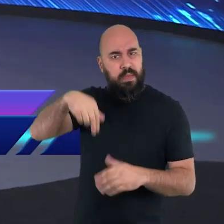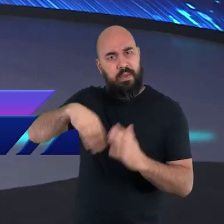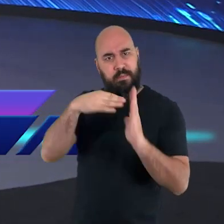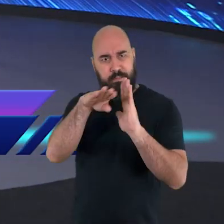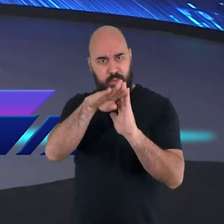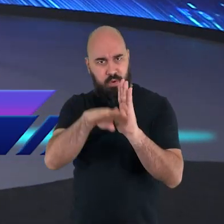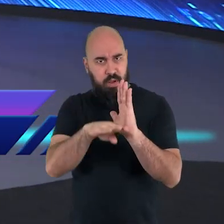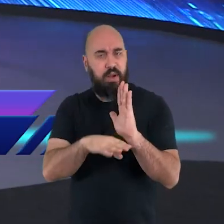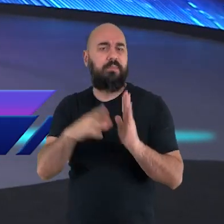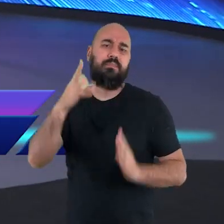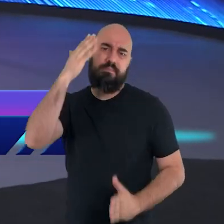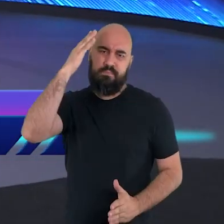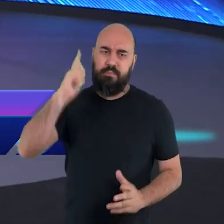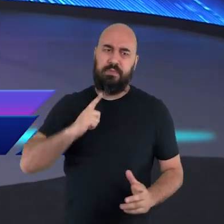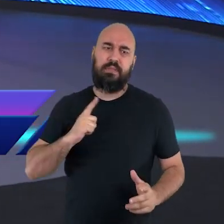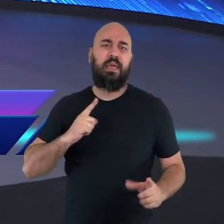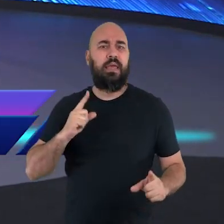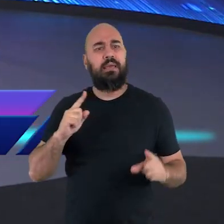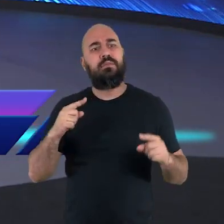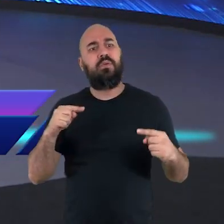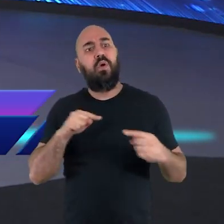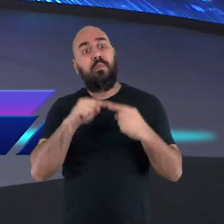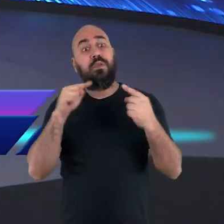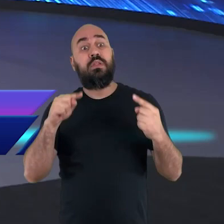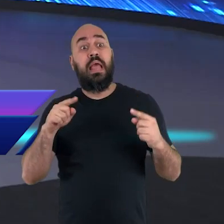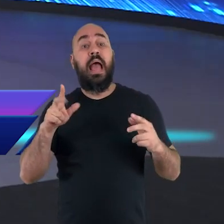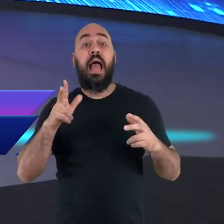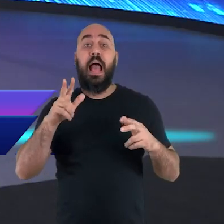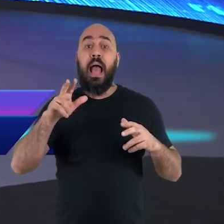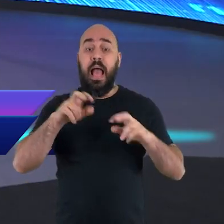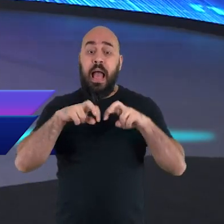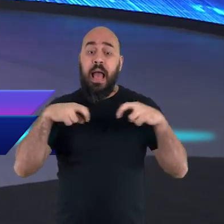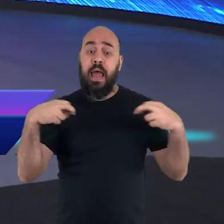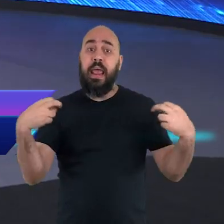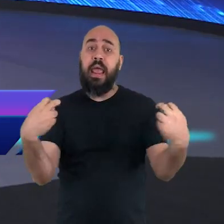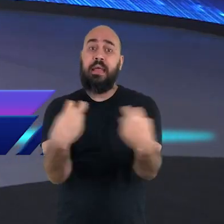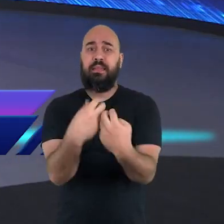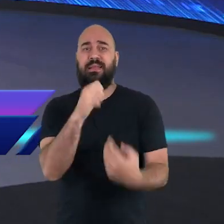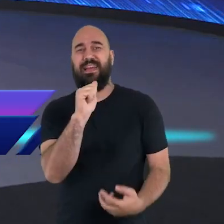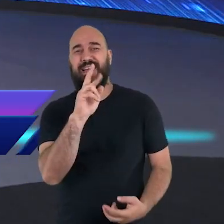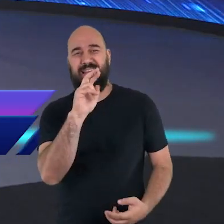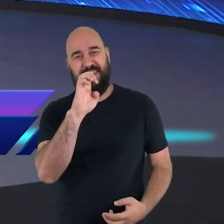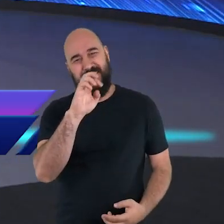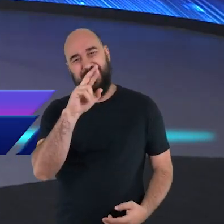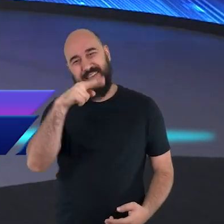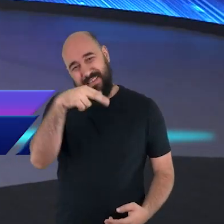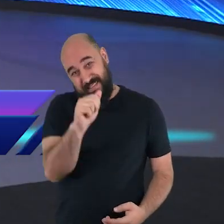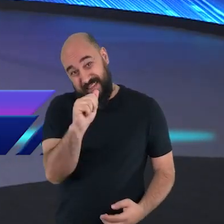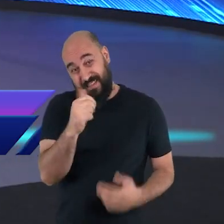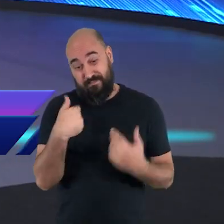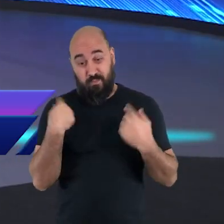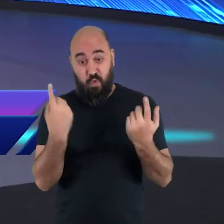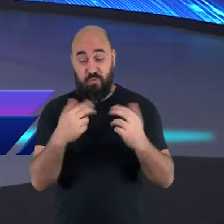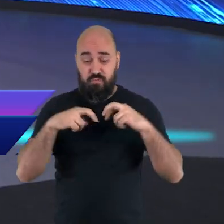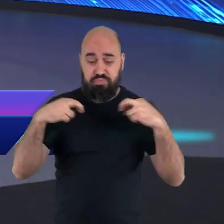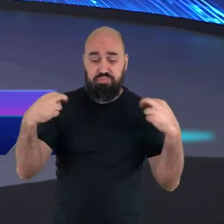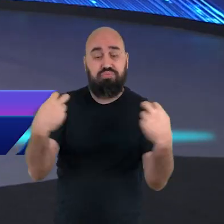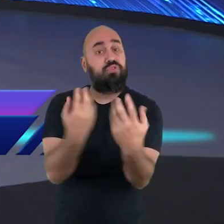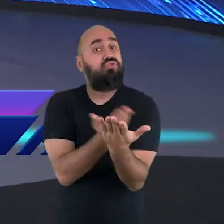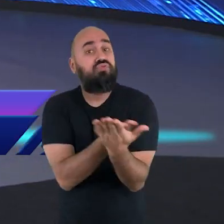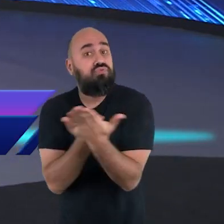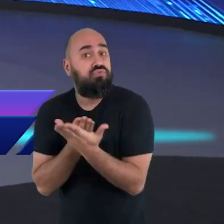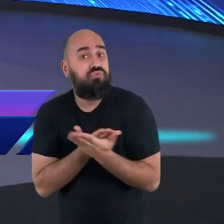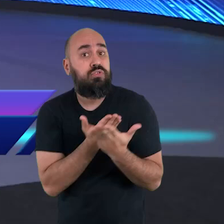tem tudo a ver com aquilo que a gente está fazendo aqui. É a arena porque nós discutimos a bíblia e é do futuro porque estudamos